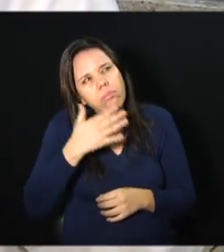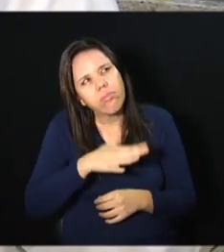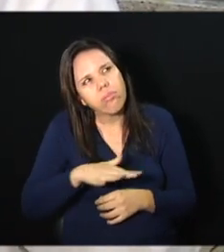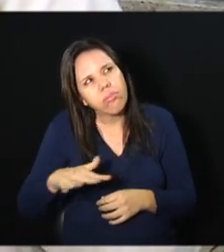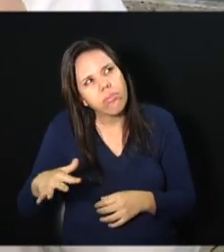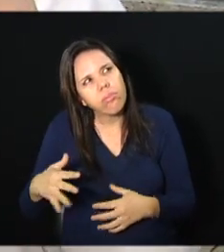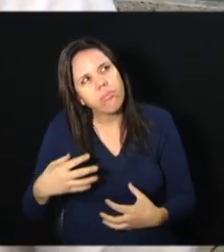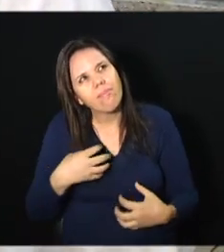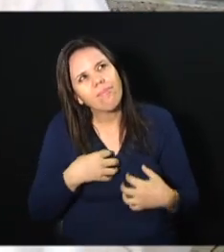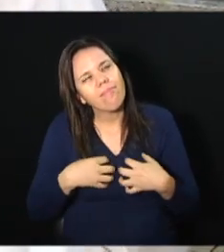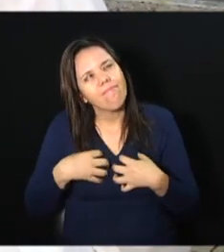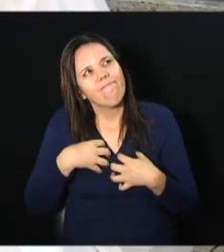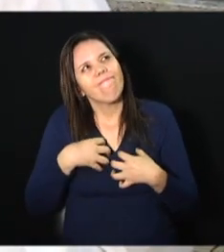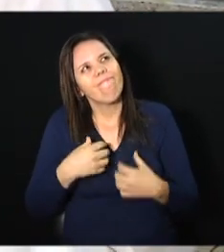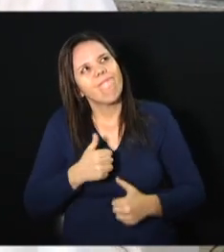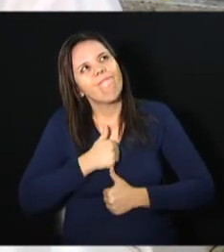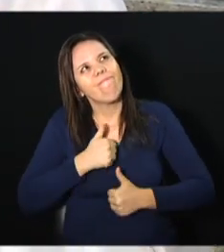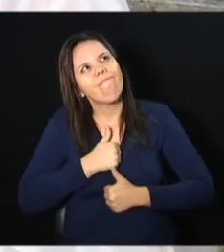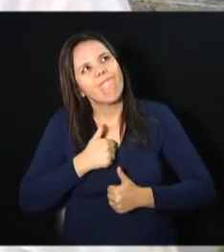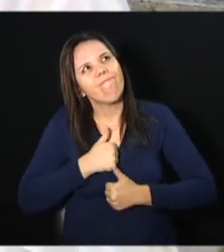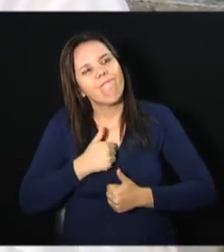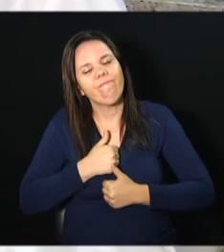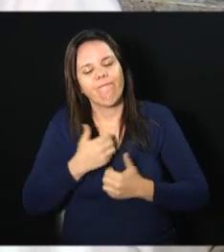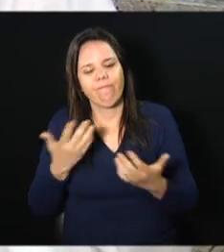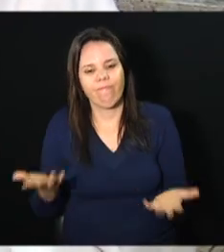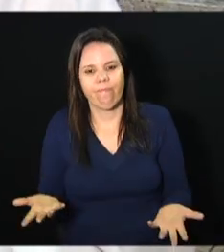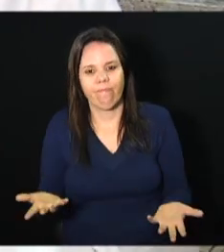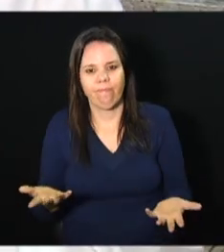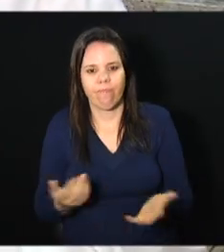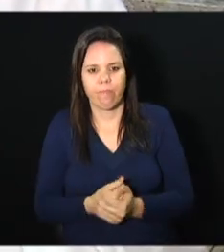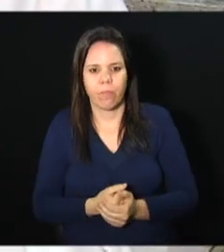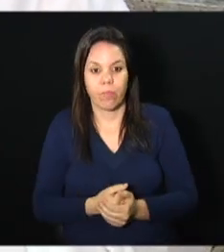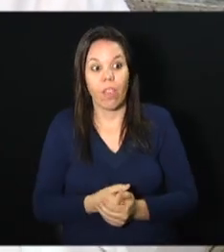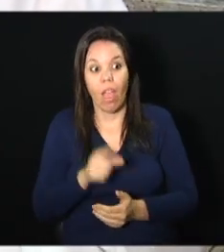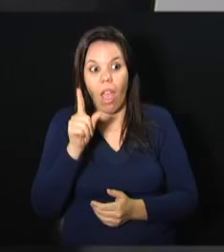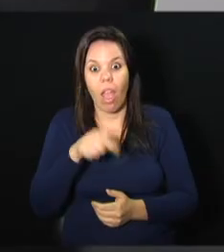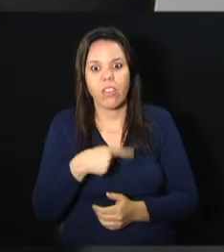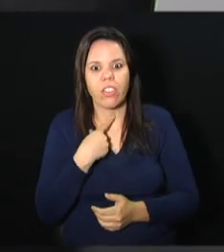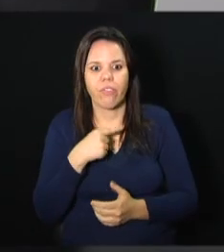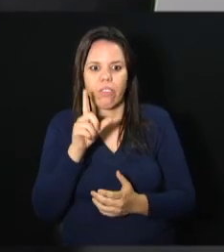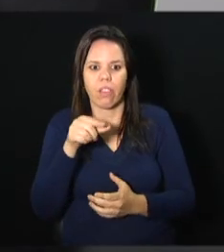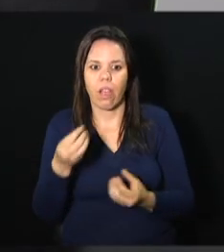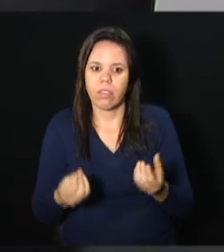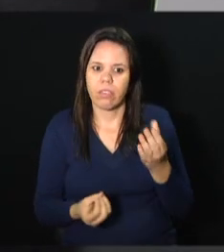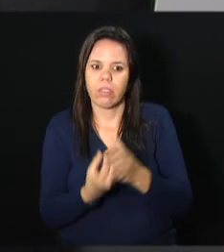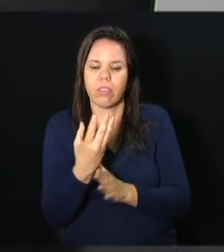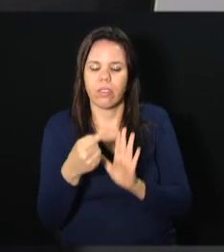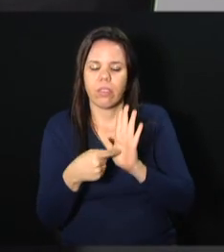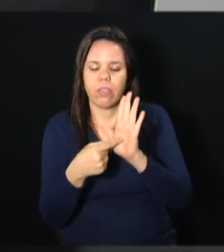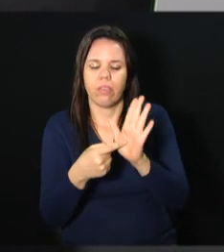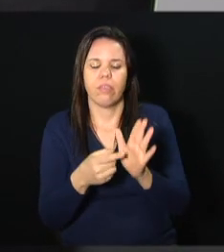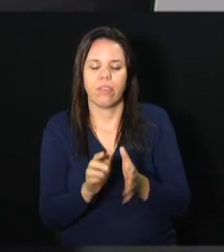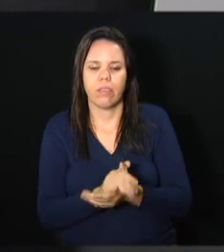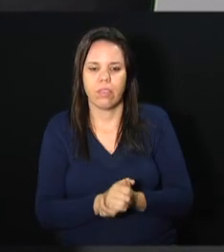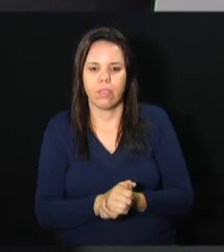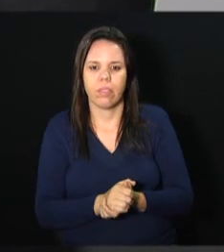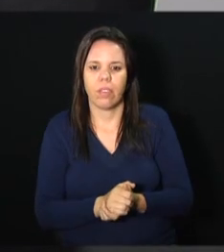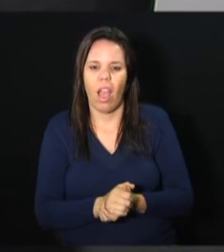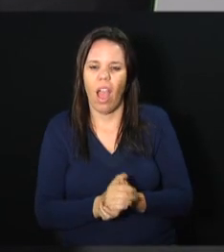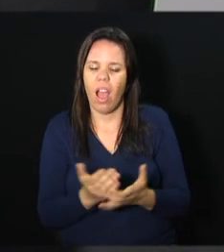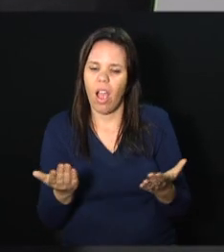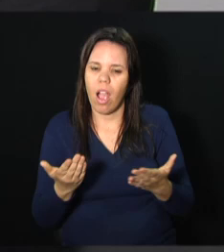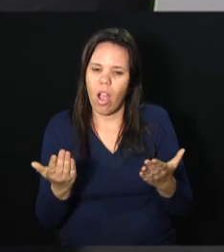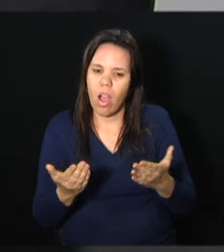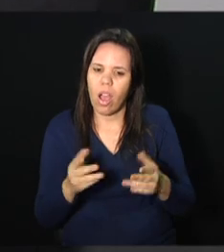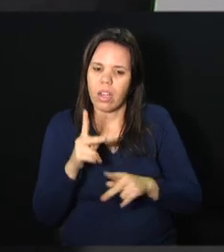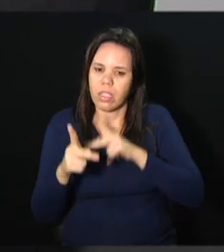autoestima, com a sua sensibilidade. Então, foi a nossa intenção em lançar. Dentro dessa questão hoje, das pessoas